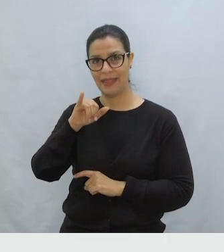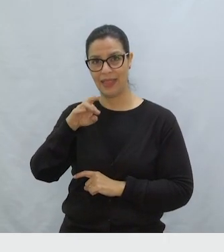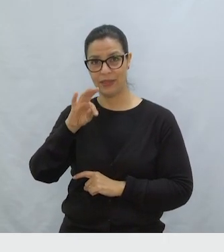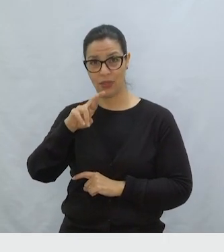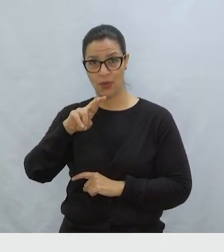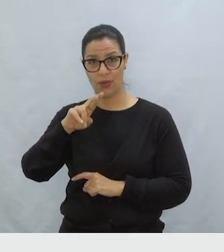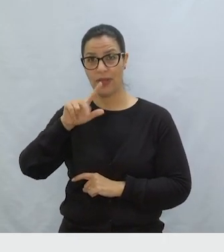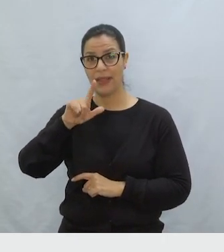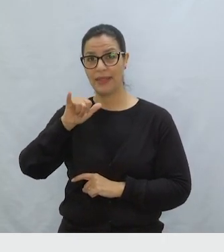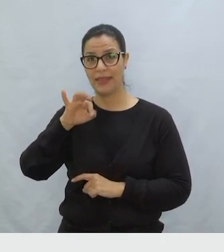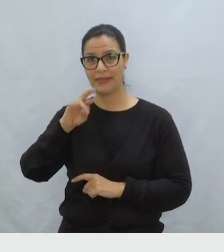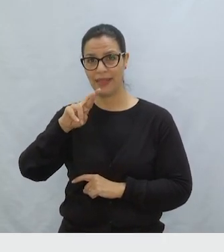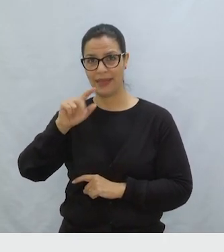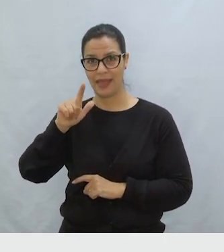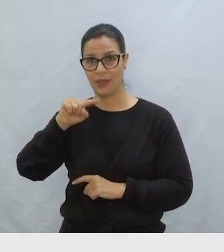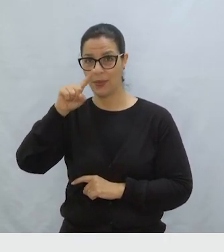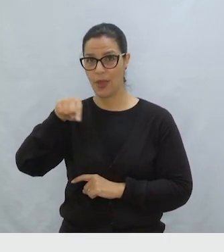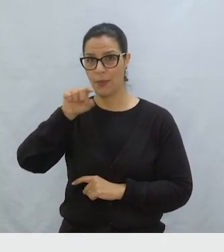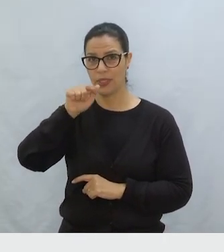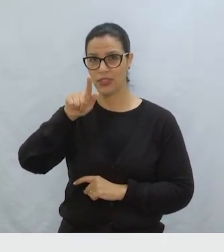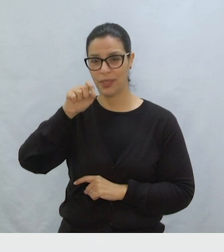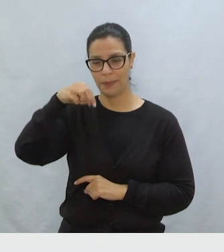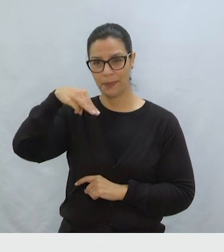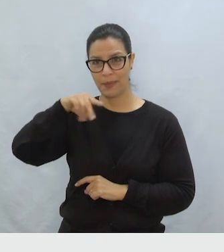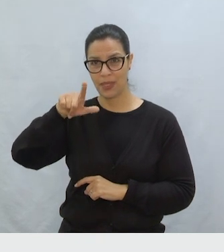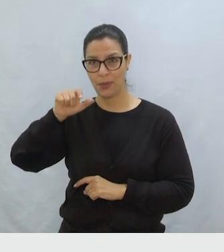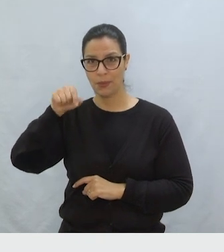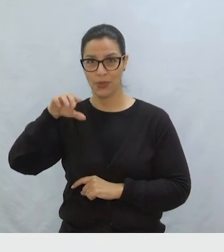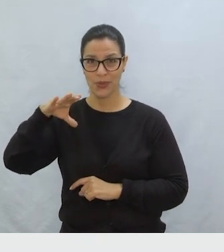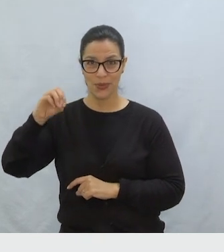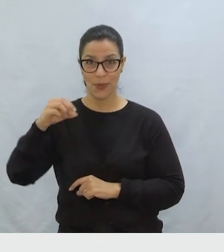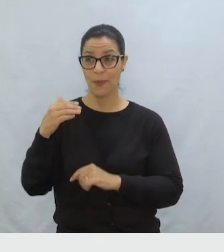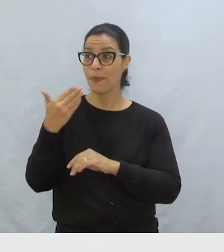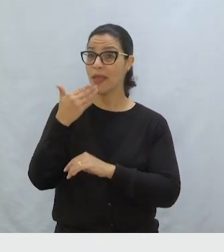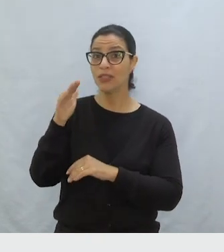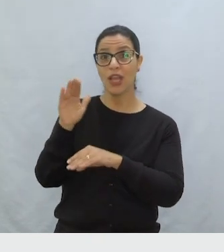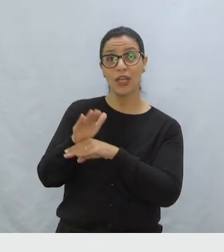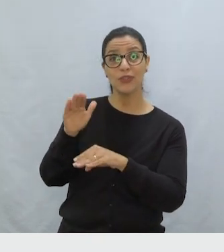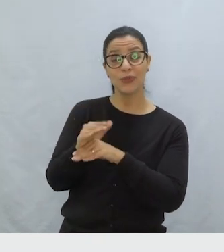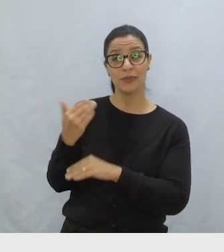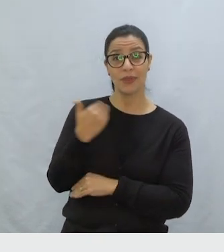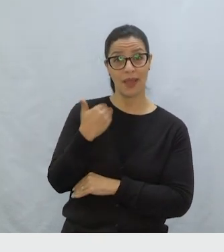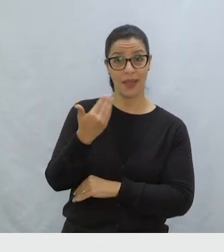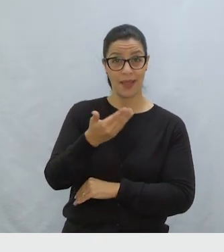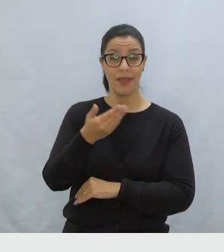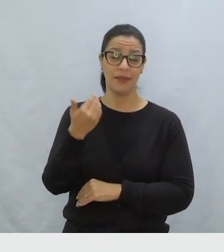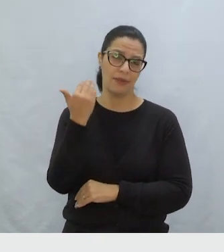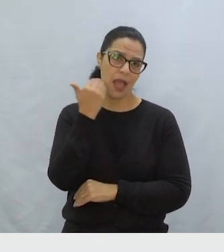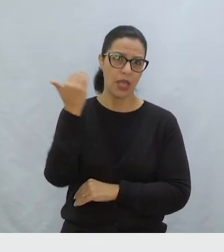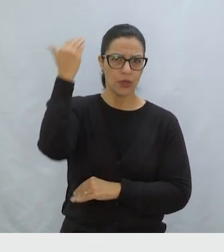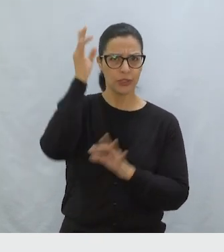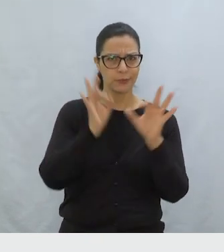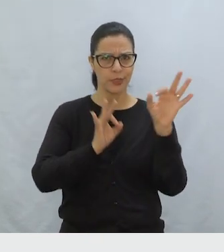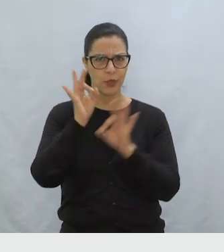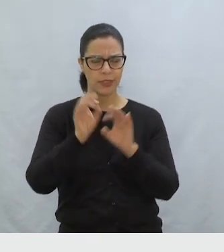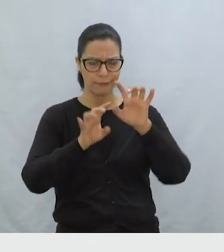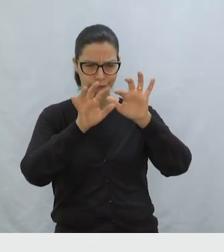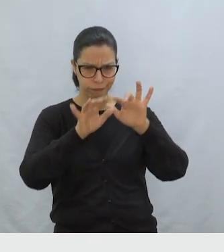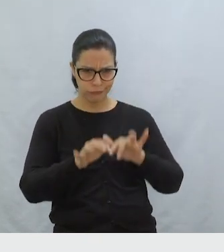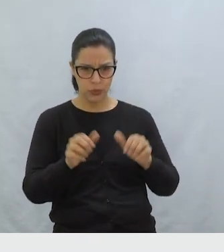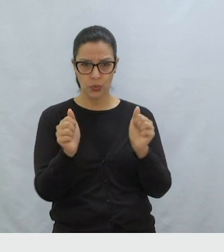Falaleitorliterario Arroba gmail.com Peça ajuda Para algum adulto da sua casa Para